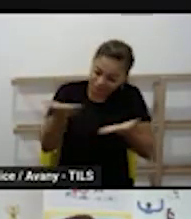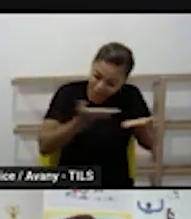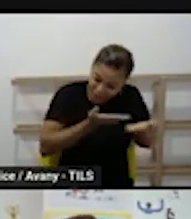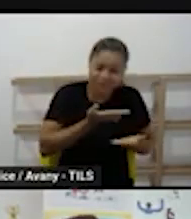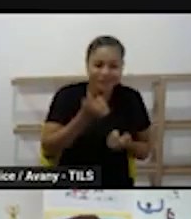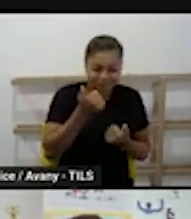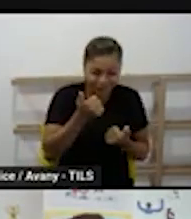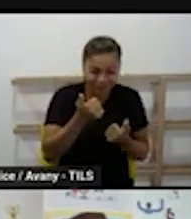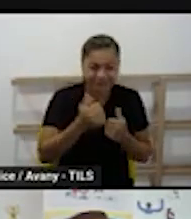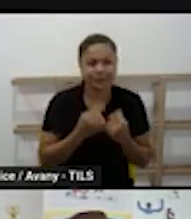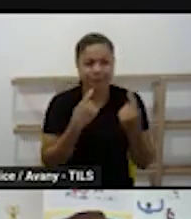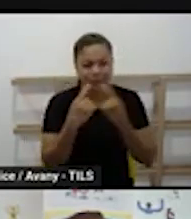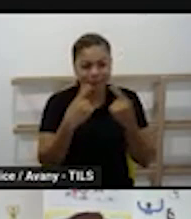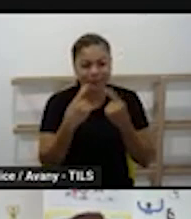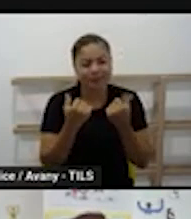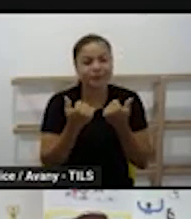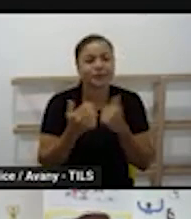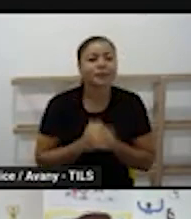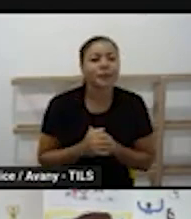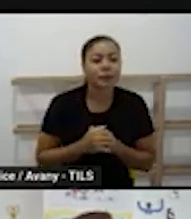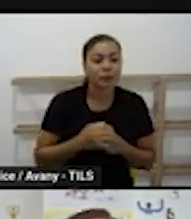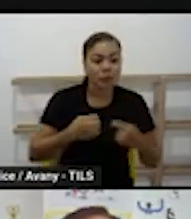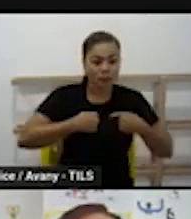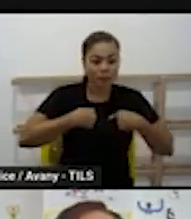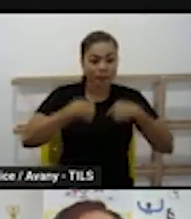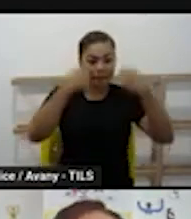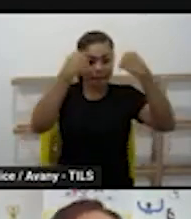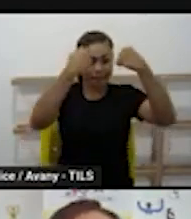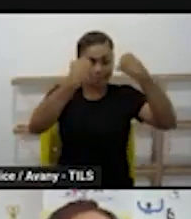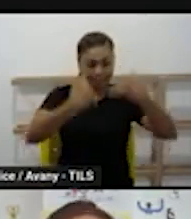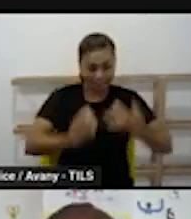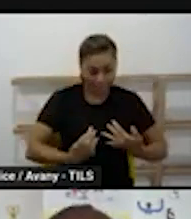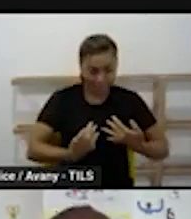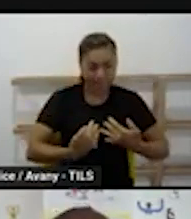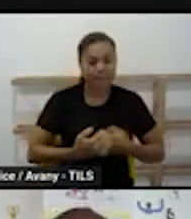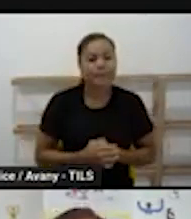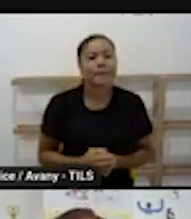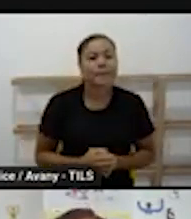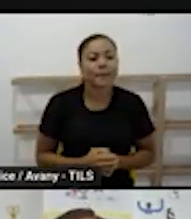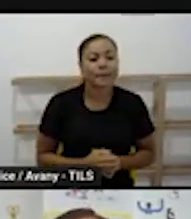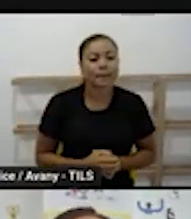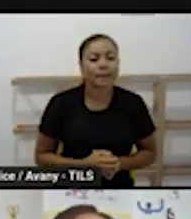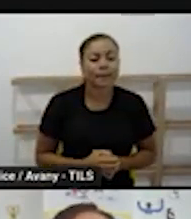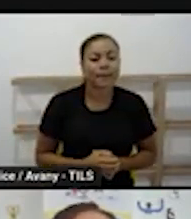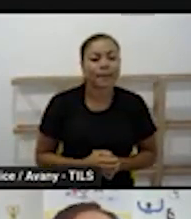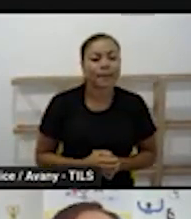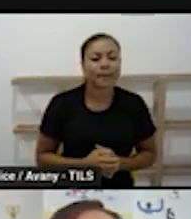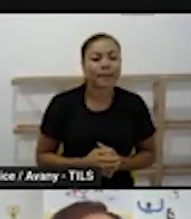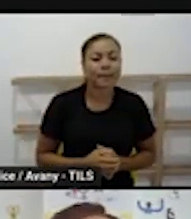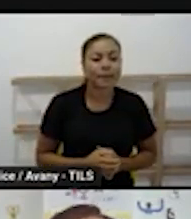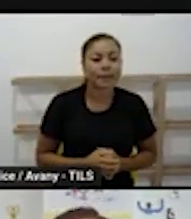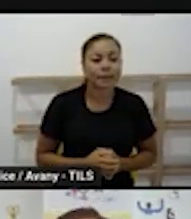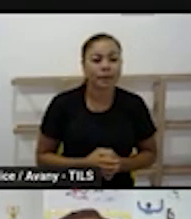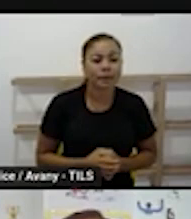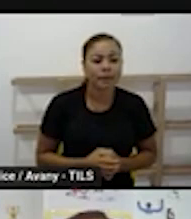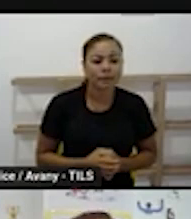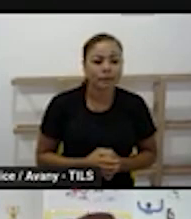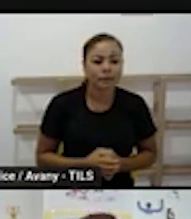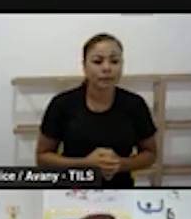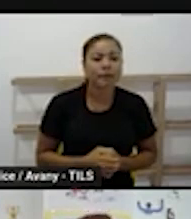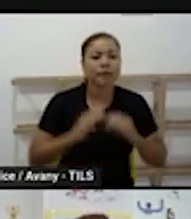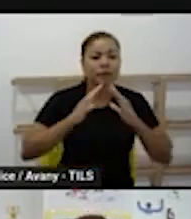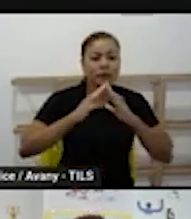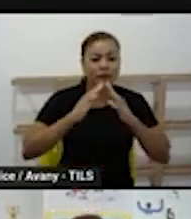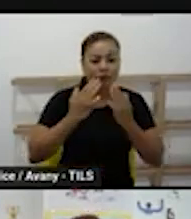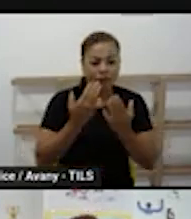formativo. Primeira minha fala, eu gostaria de dizer para vocês que foi enviado para as escolas um